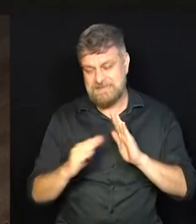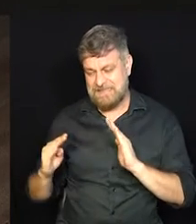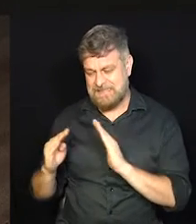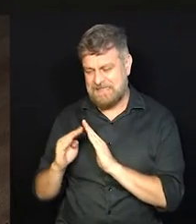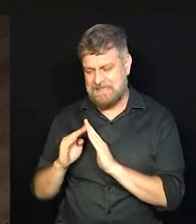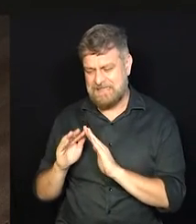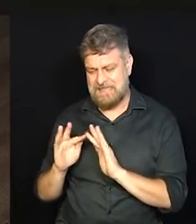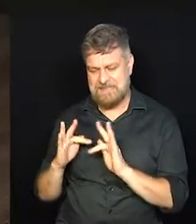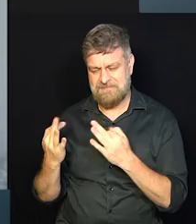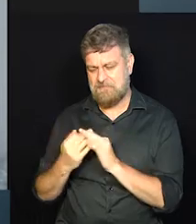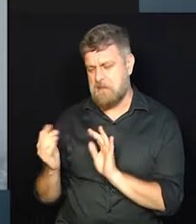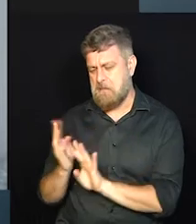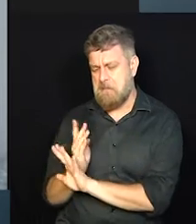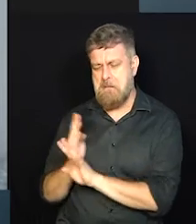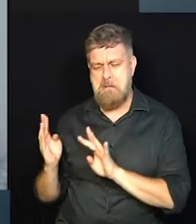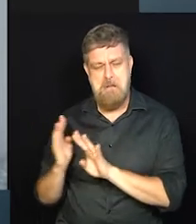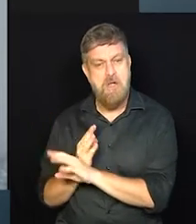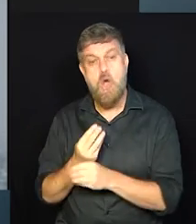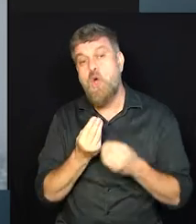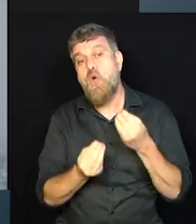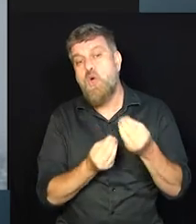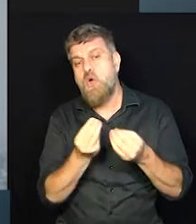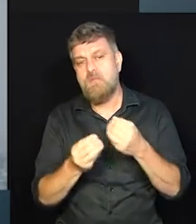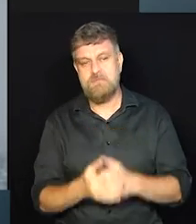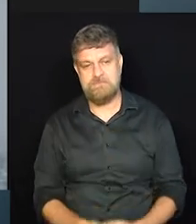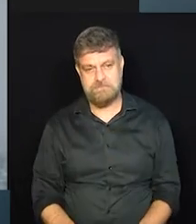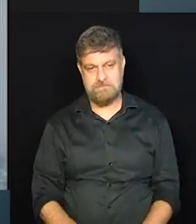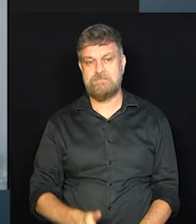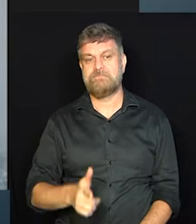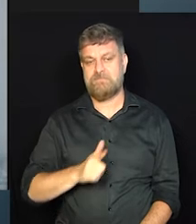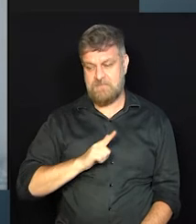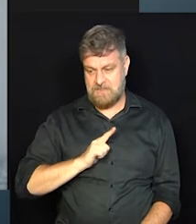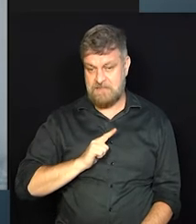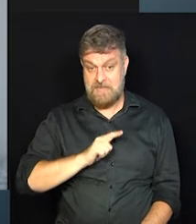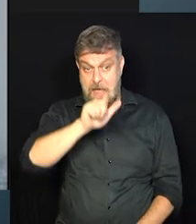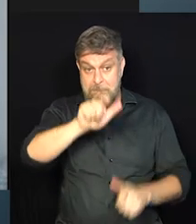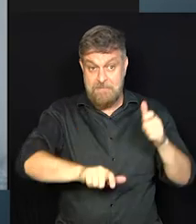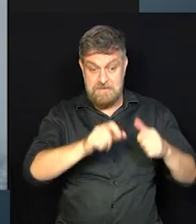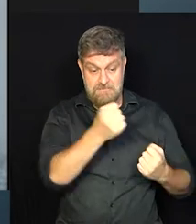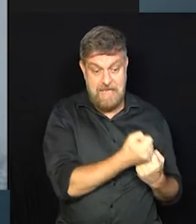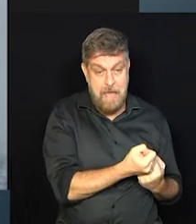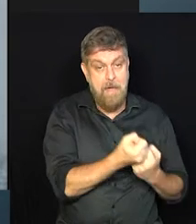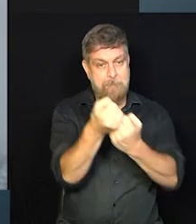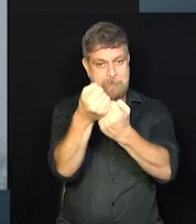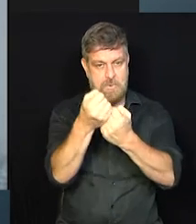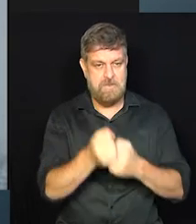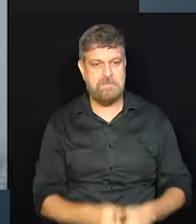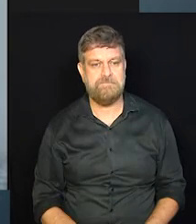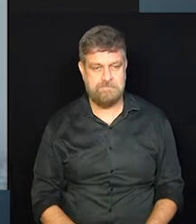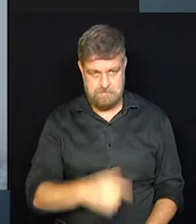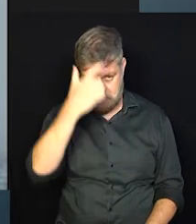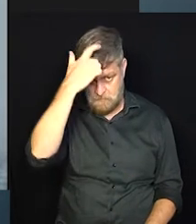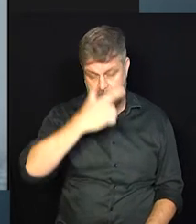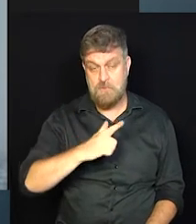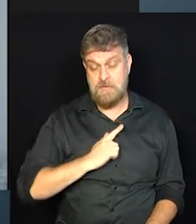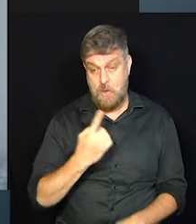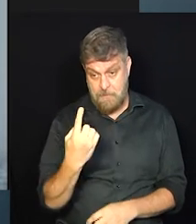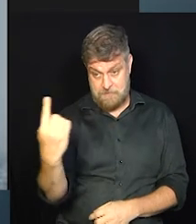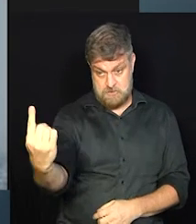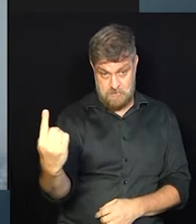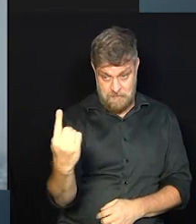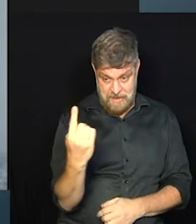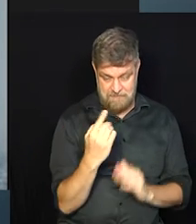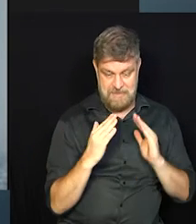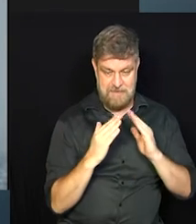em casa ao mesmo tempo? Olha, a gente tem que ter uma rede de apoio. Eu tenho uma pessoa que